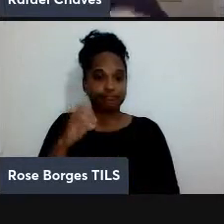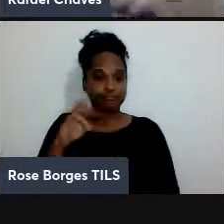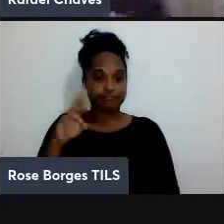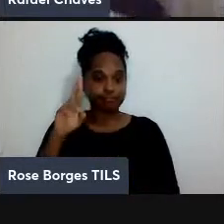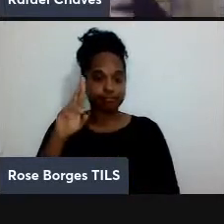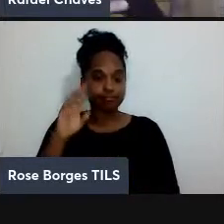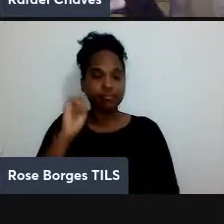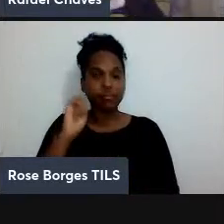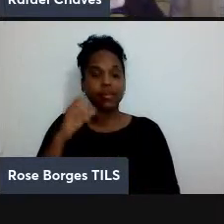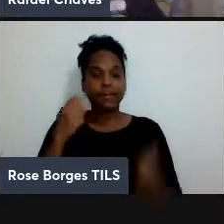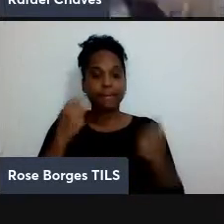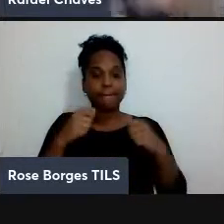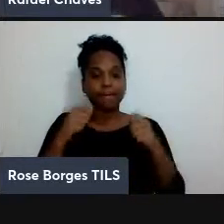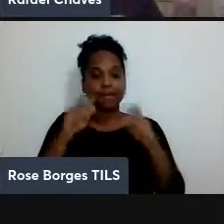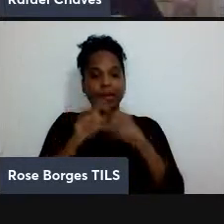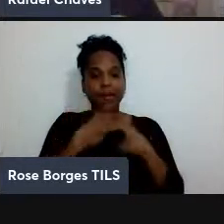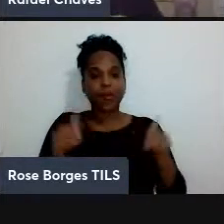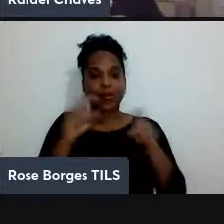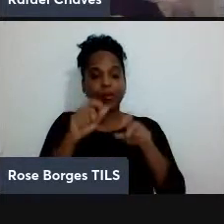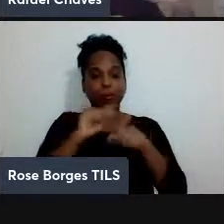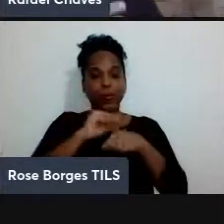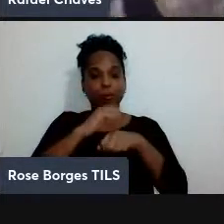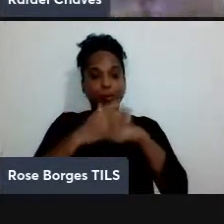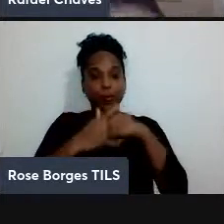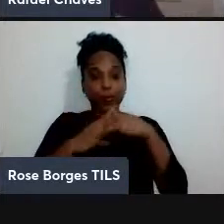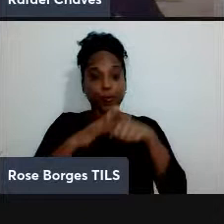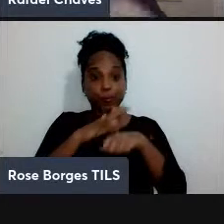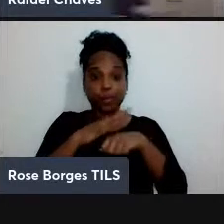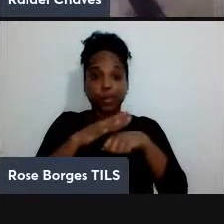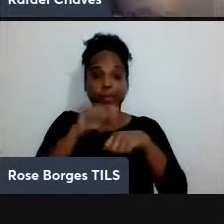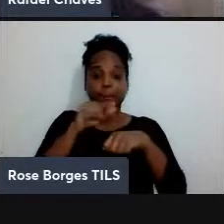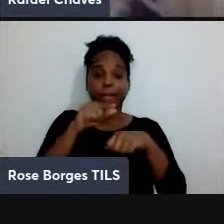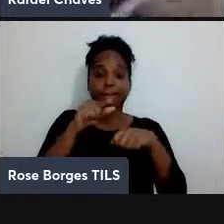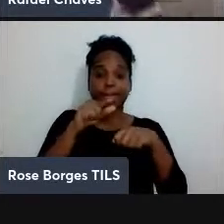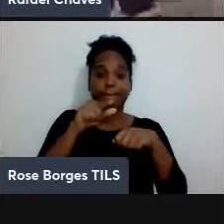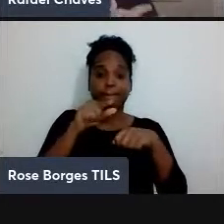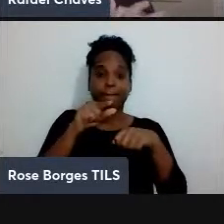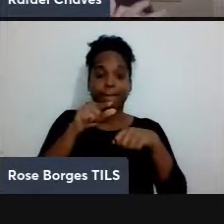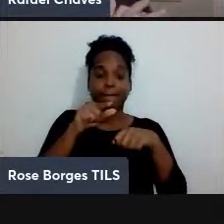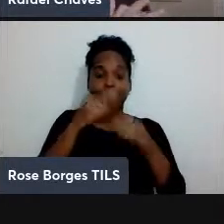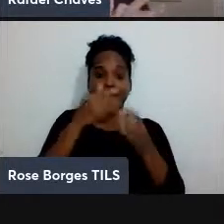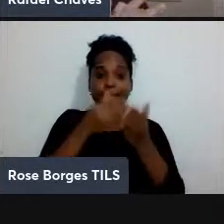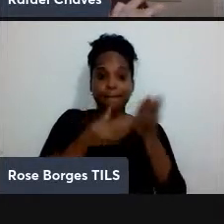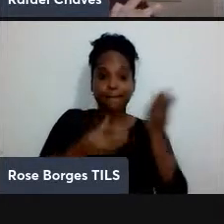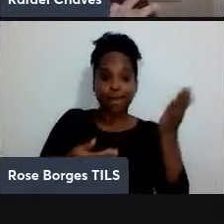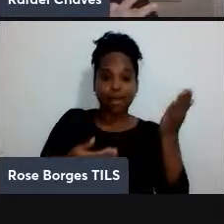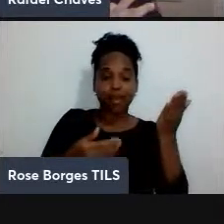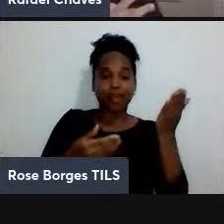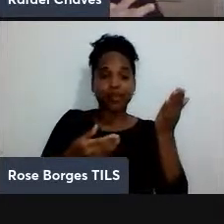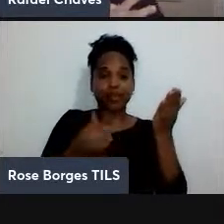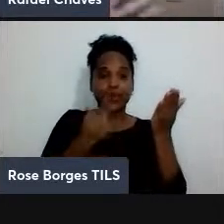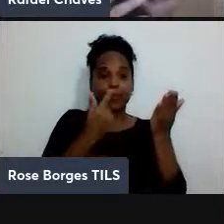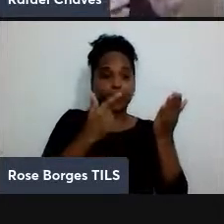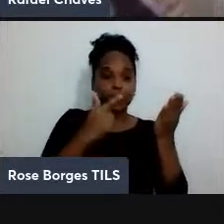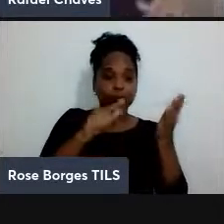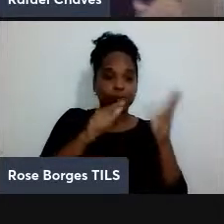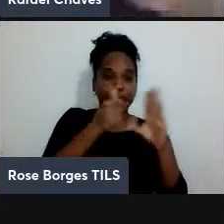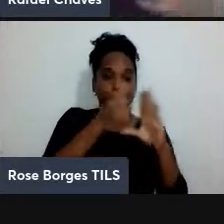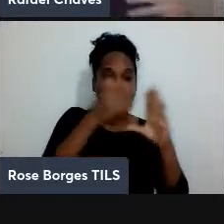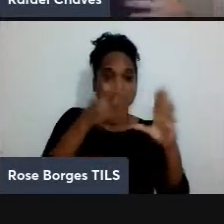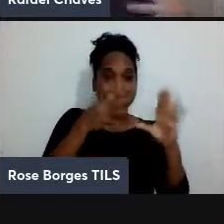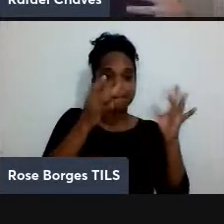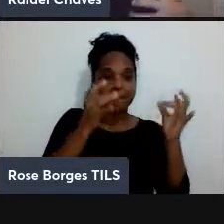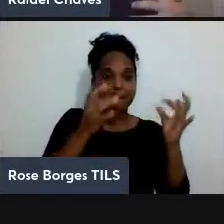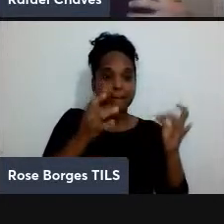esse sistema de um milhão de qubits ele perde o emaranhamento e as outras propriedades quânticas dele